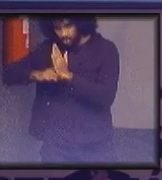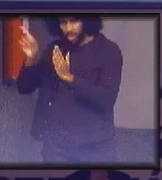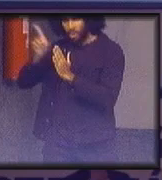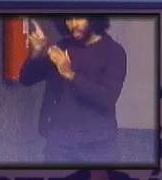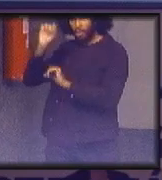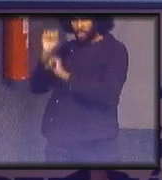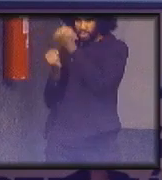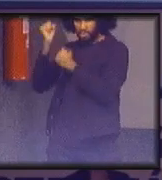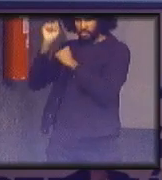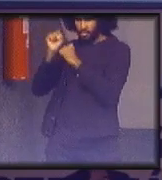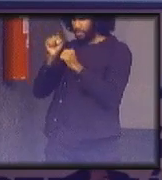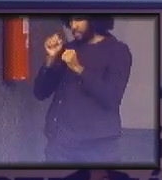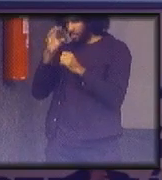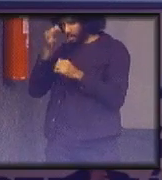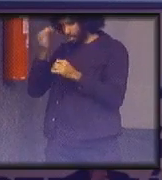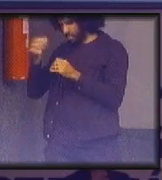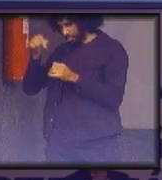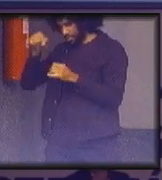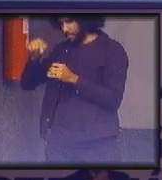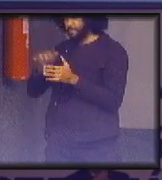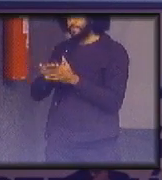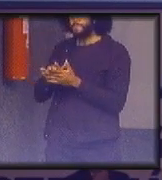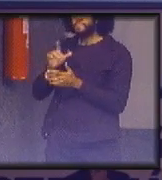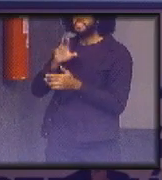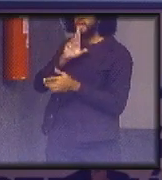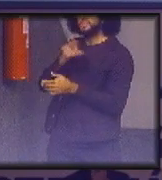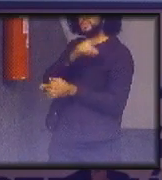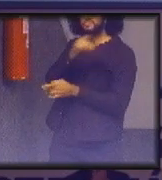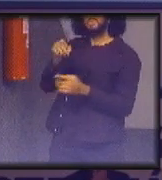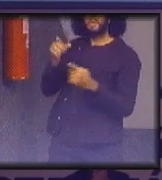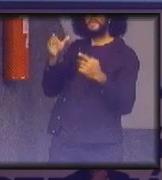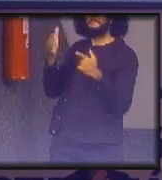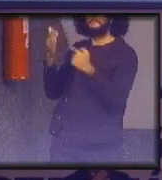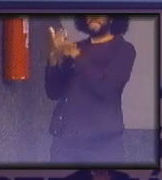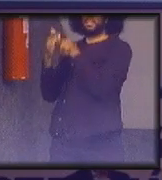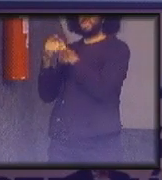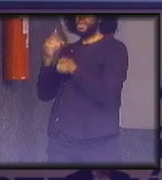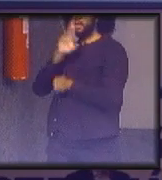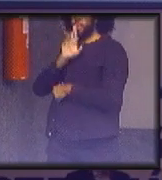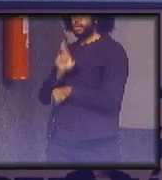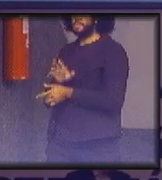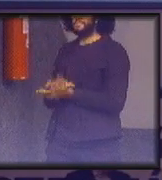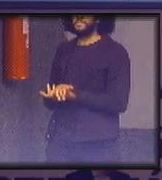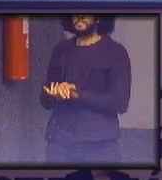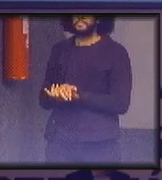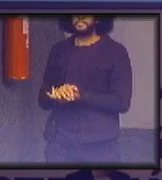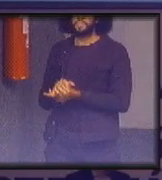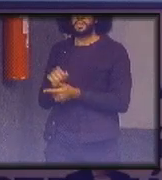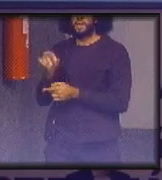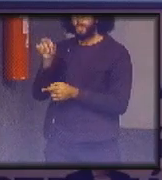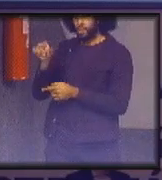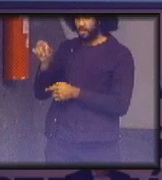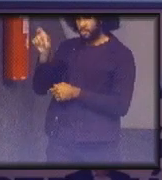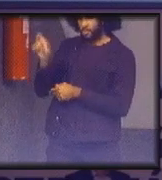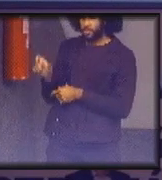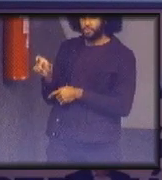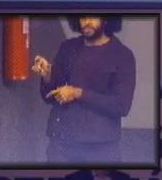presta atenção nisso e isso é a resposta de uma das suas perguntas ele é funcionário